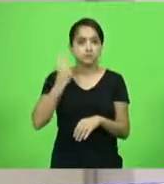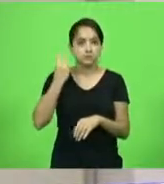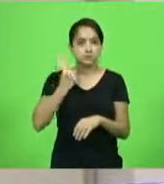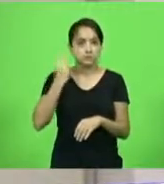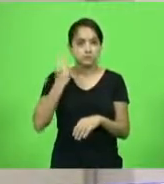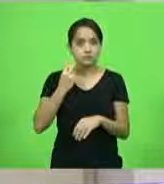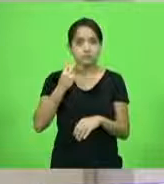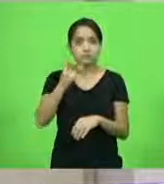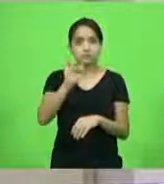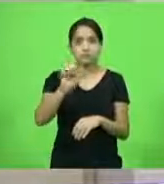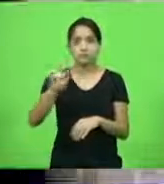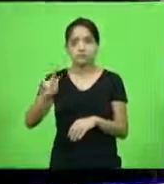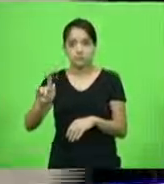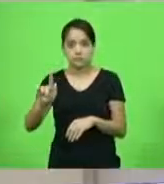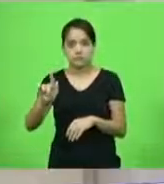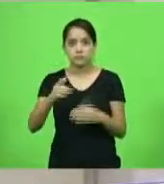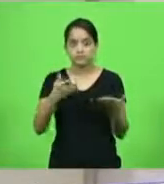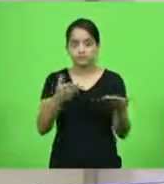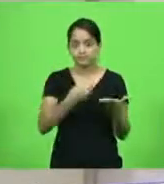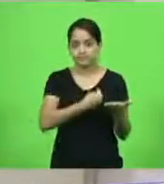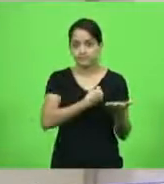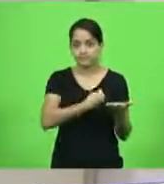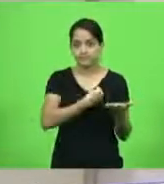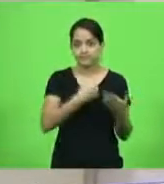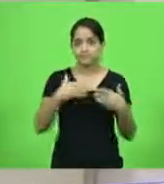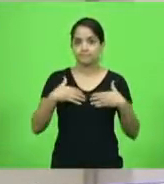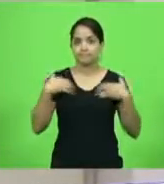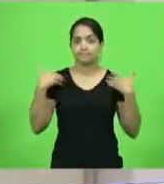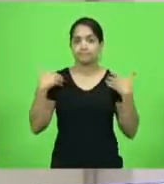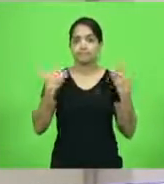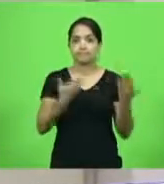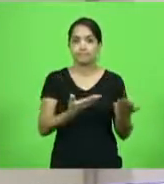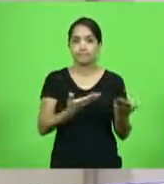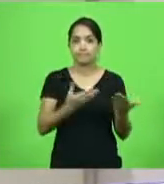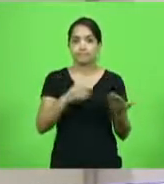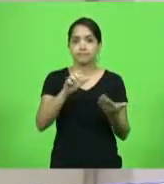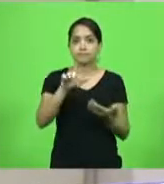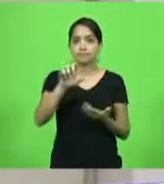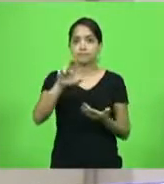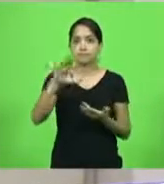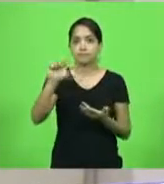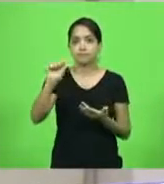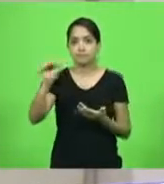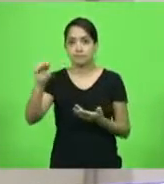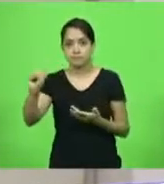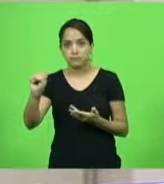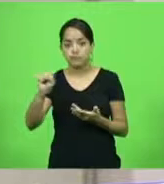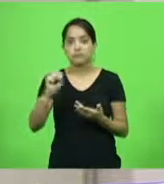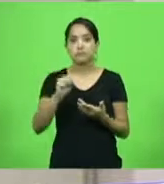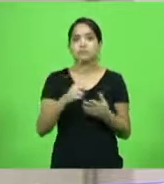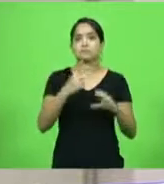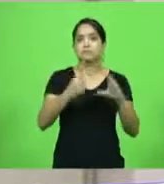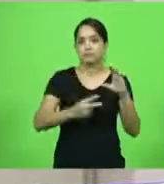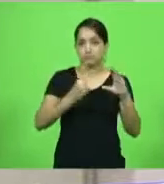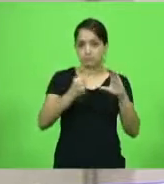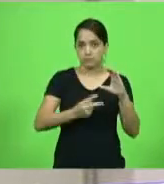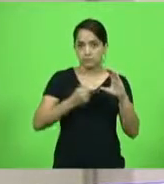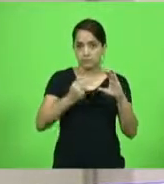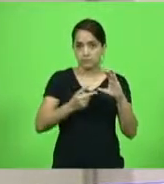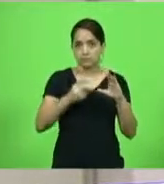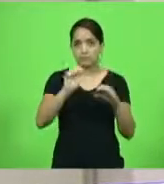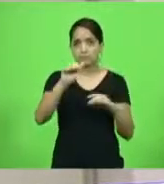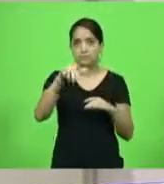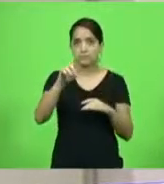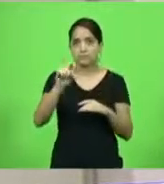Faxinal dos Guedes, que nos honram aqui com suas presenças. Lucas Ramilo, presidente da Câmara de Vereadores, André